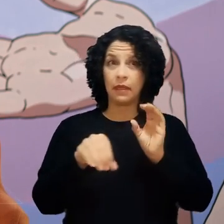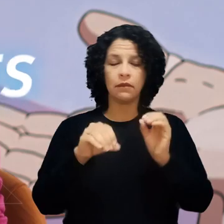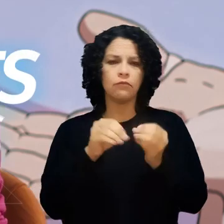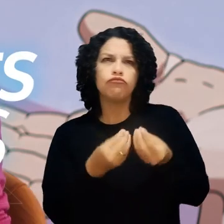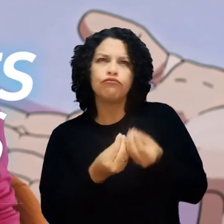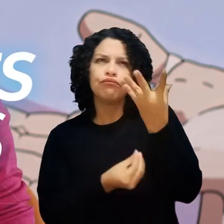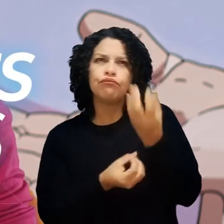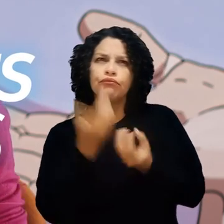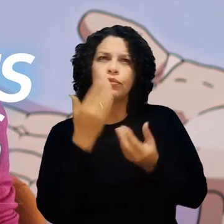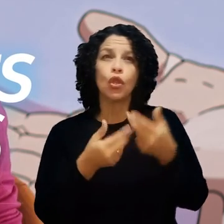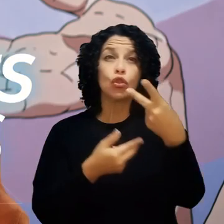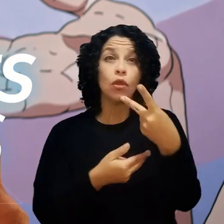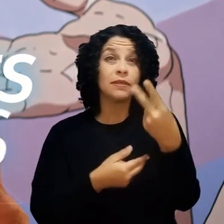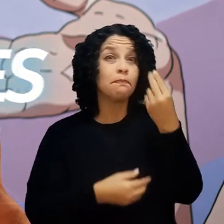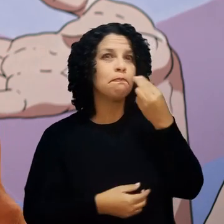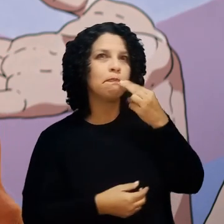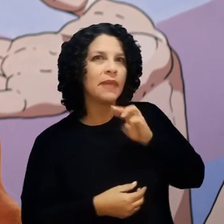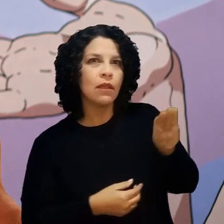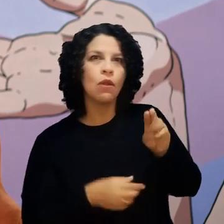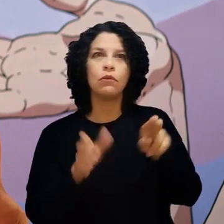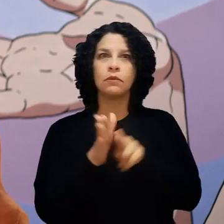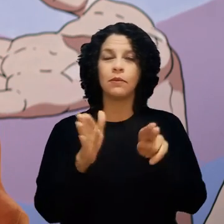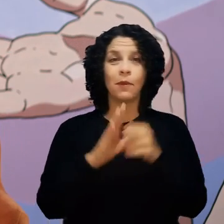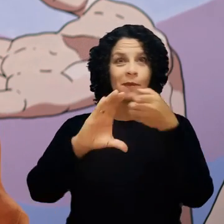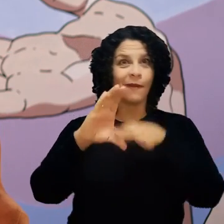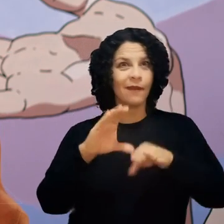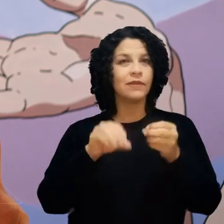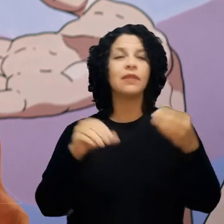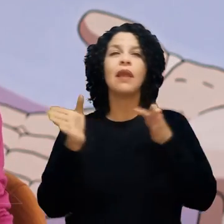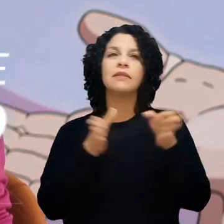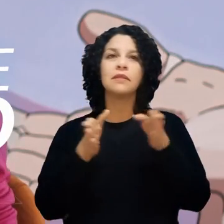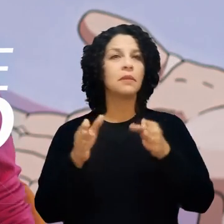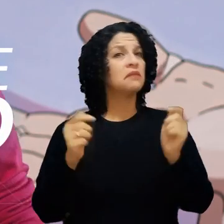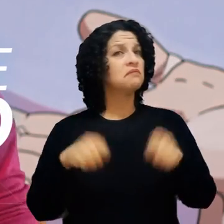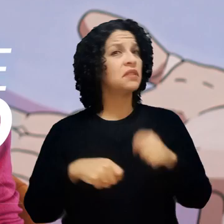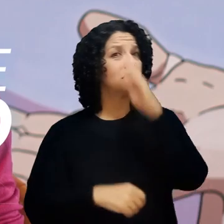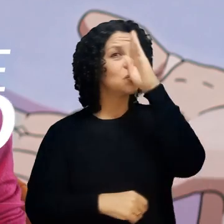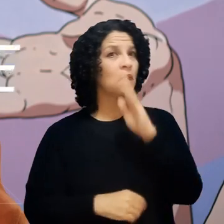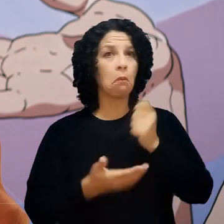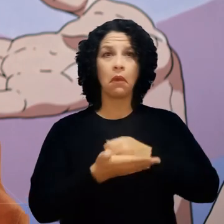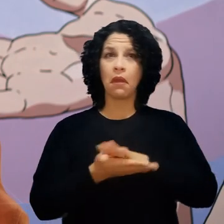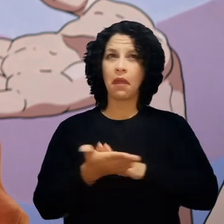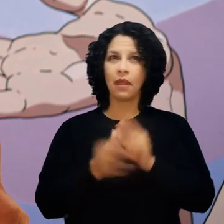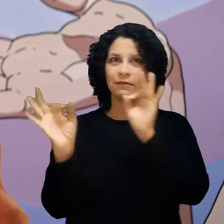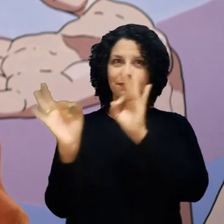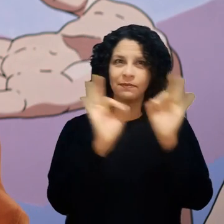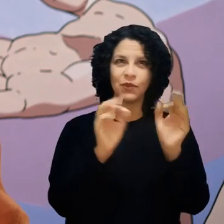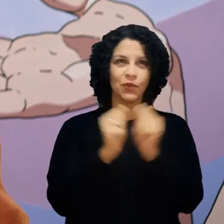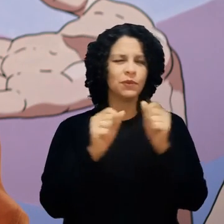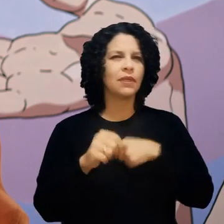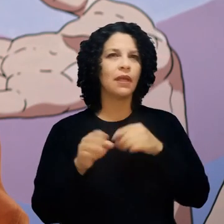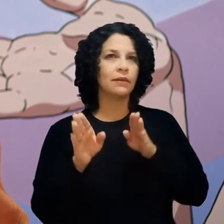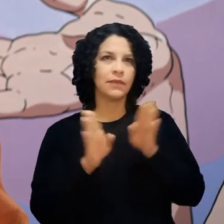de mais de 2 milhões de Canvas. E o melhor de tudo é que o acesso é totalmente gratuito. Vamos dar uma olhada?